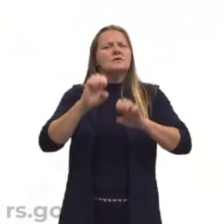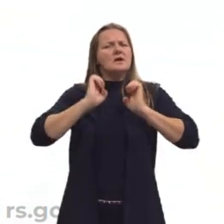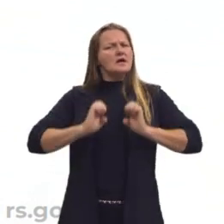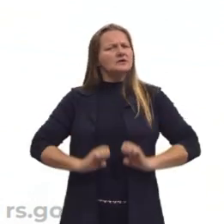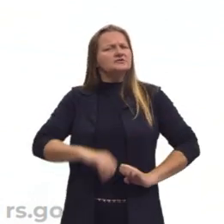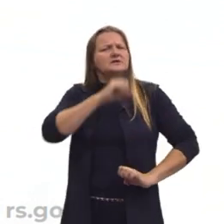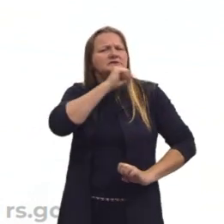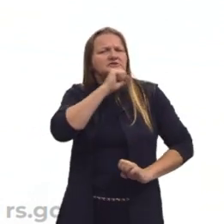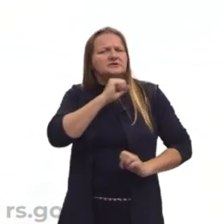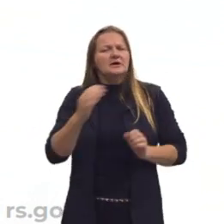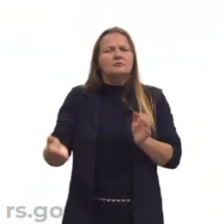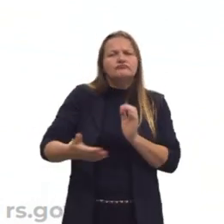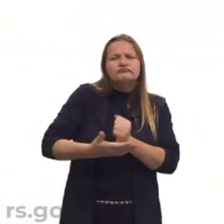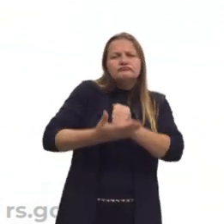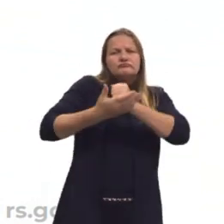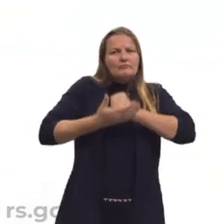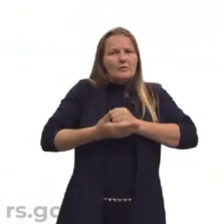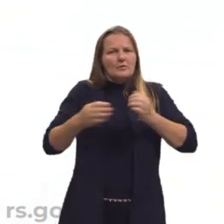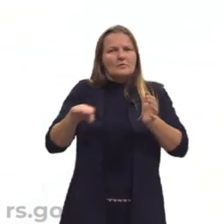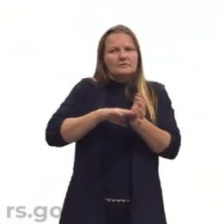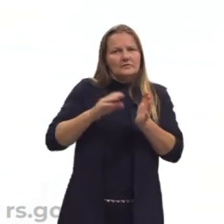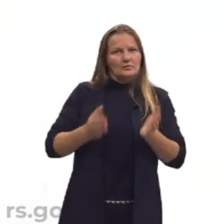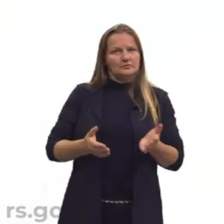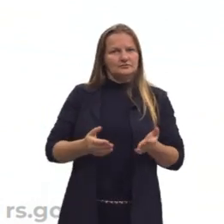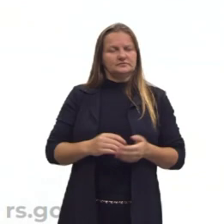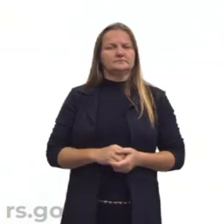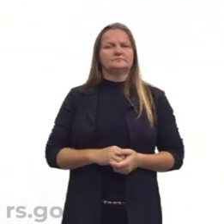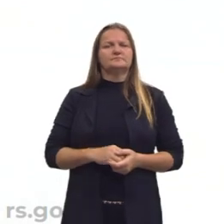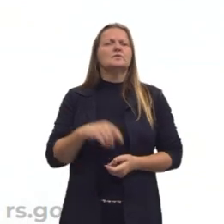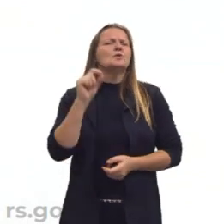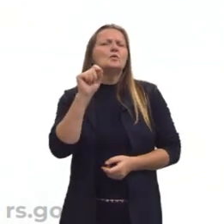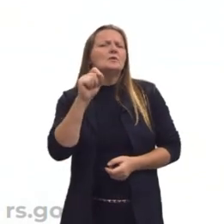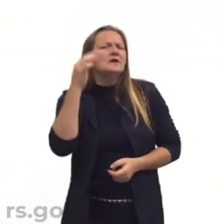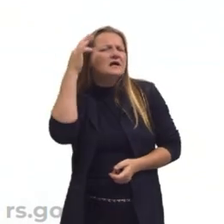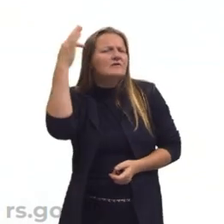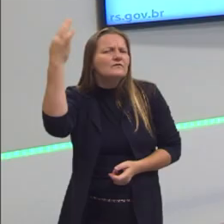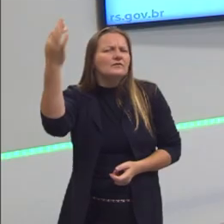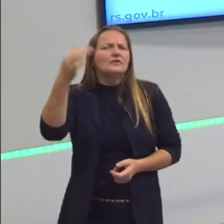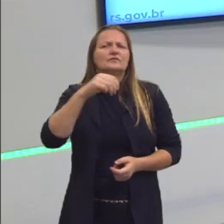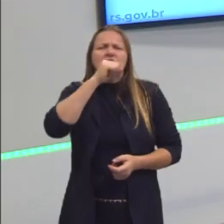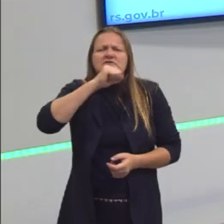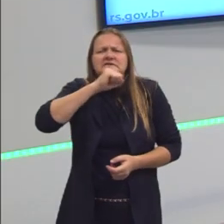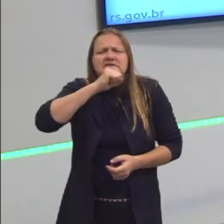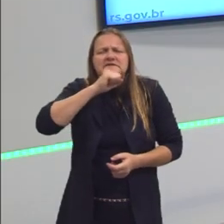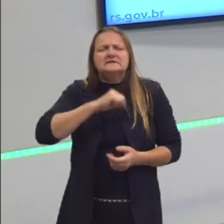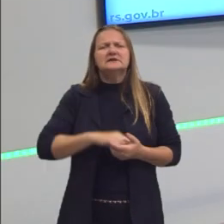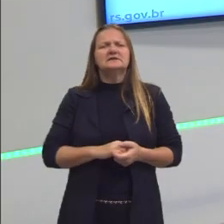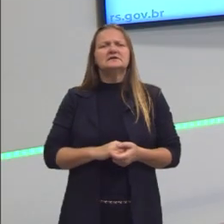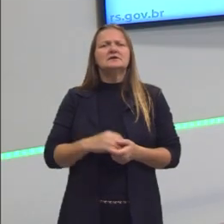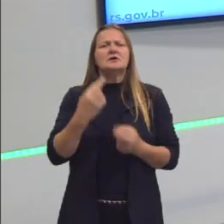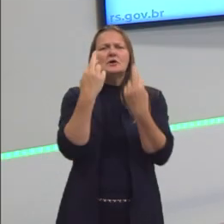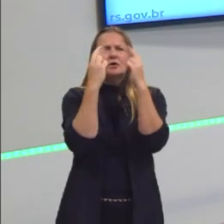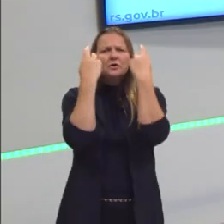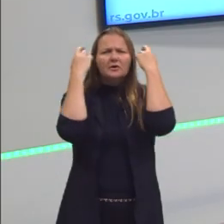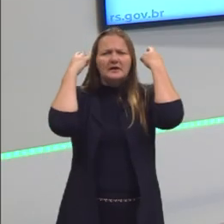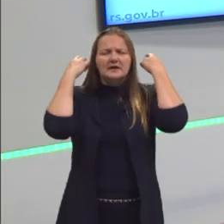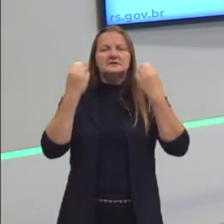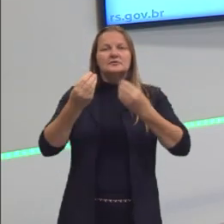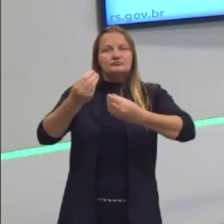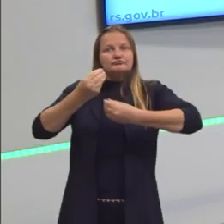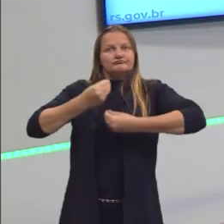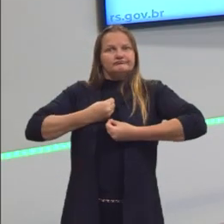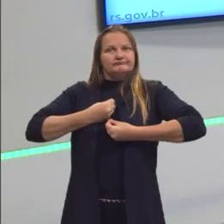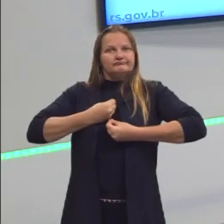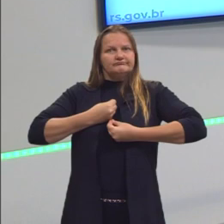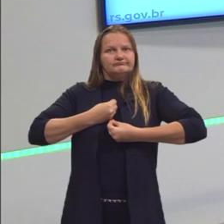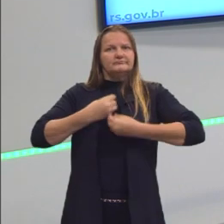que nos auxiliam nos dias de hoje? O que os filósofos da antiguidade, da Grécia, nos deixaram de